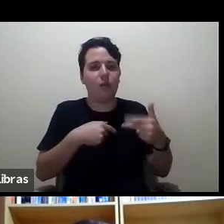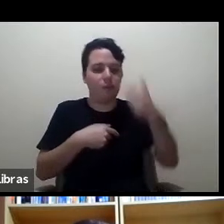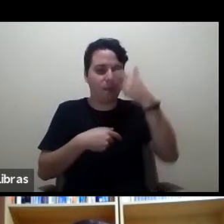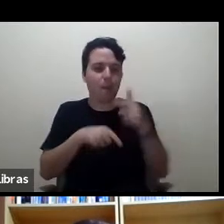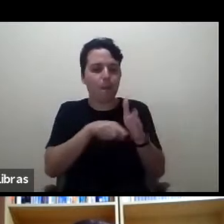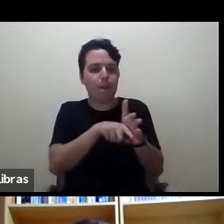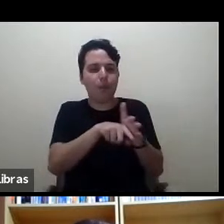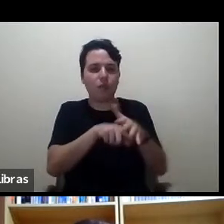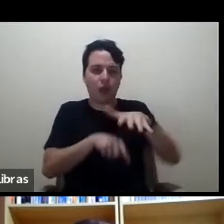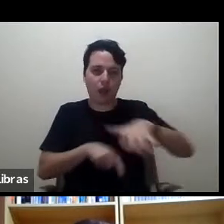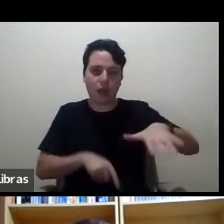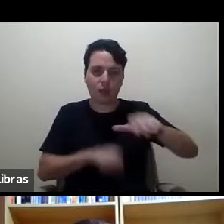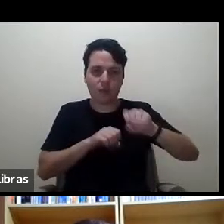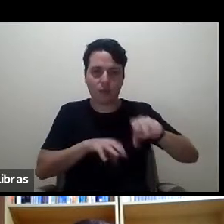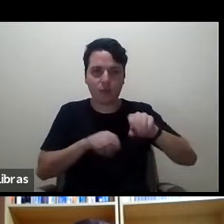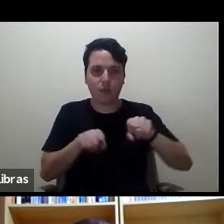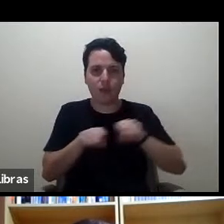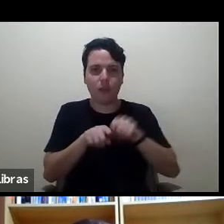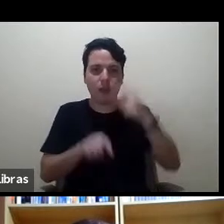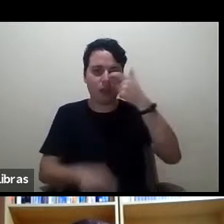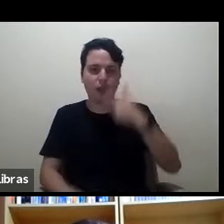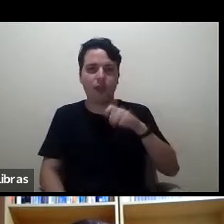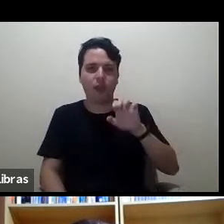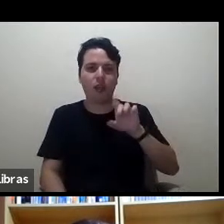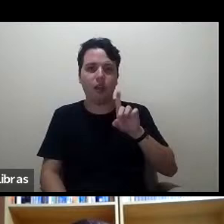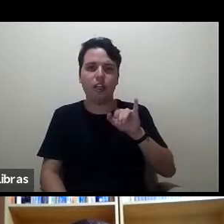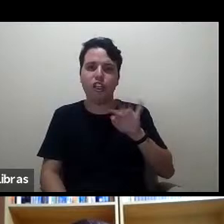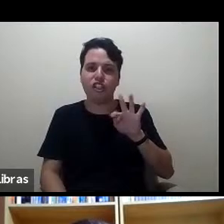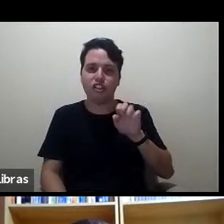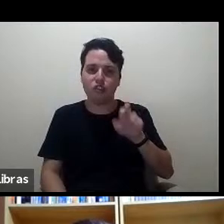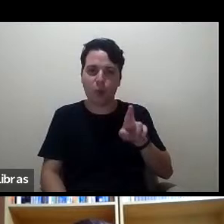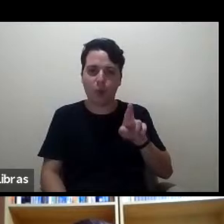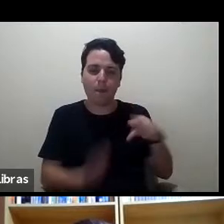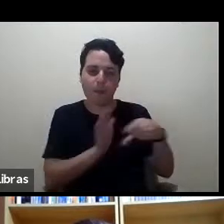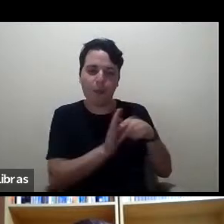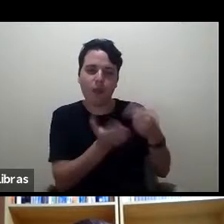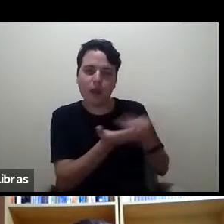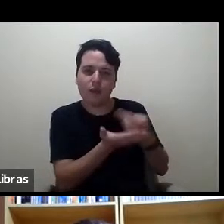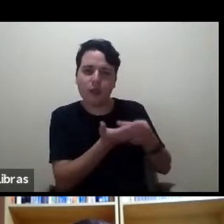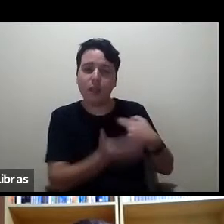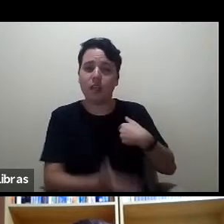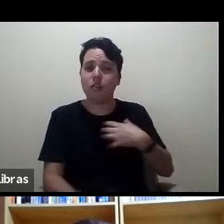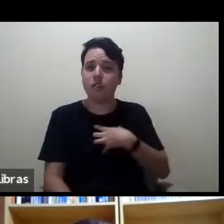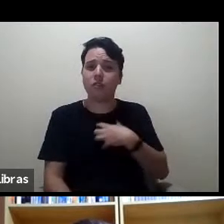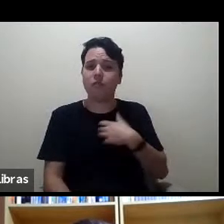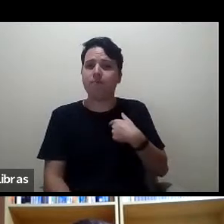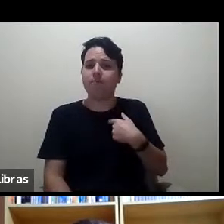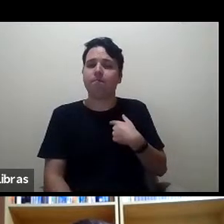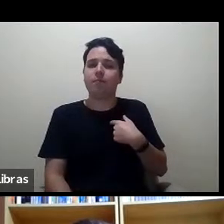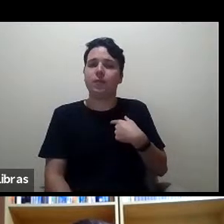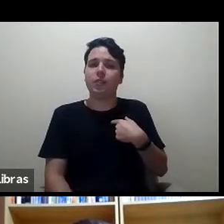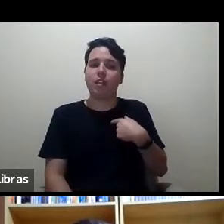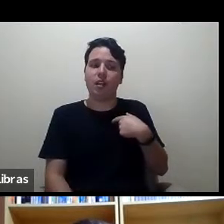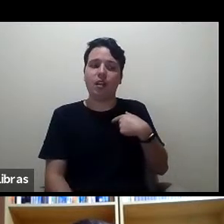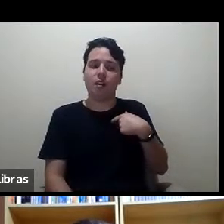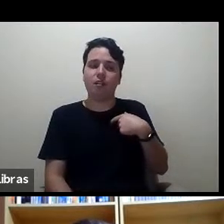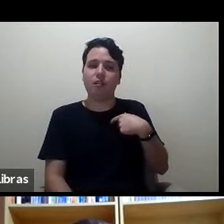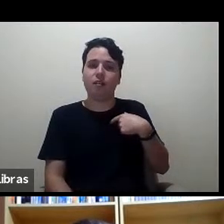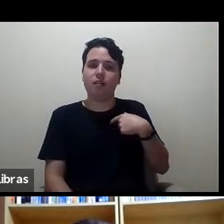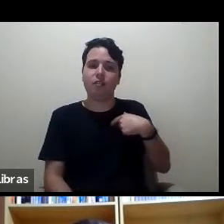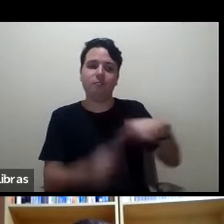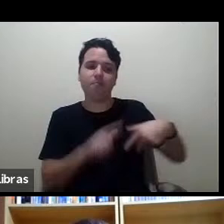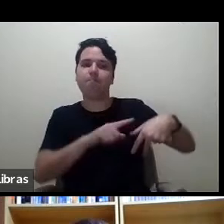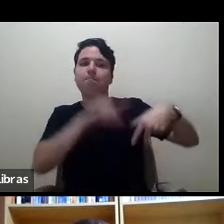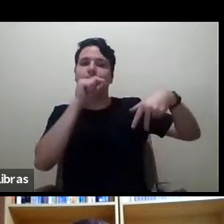e como editor de revistas eu me considero privilegiado de ter estar vivendo este momento